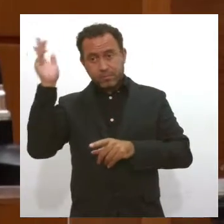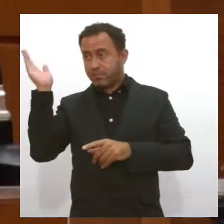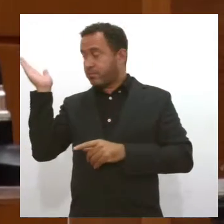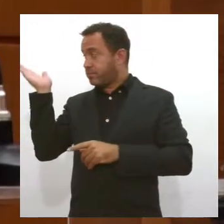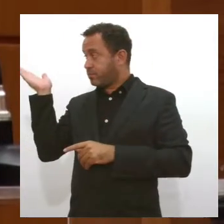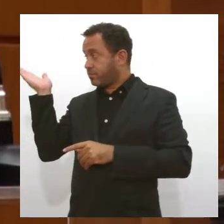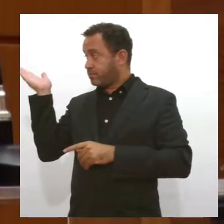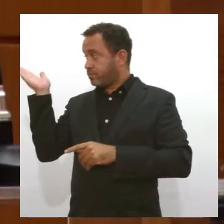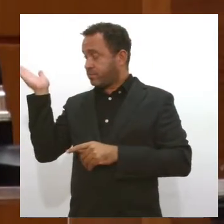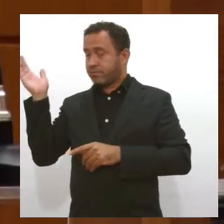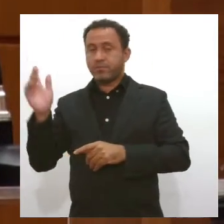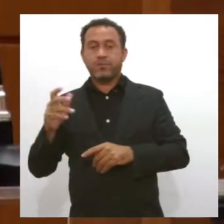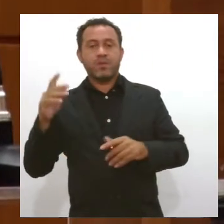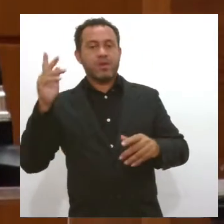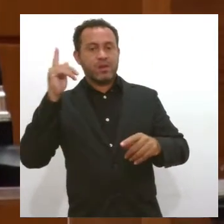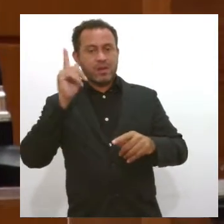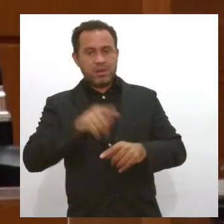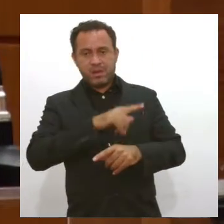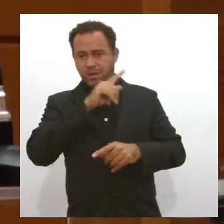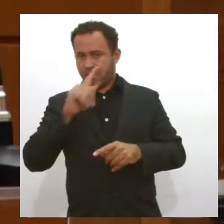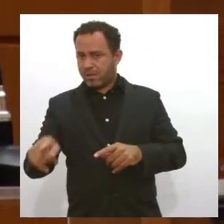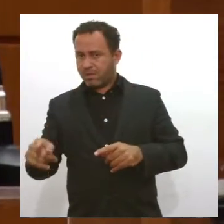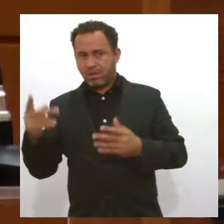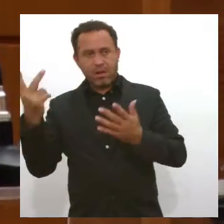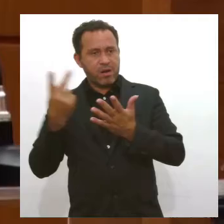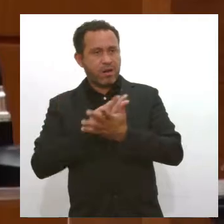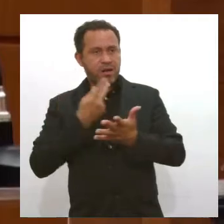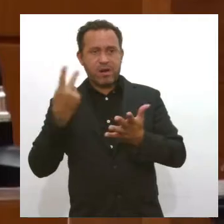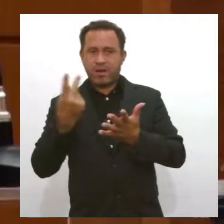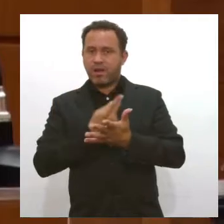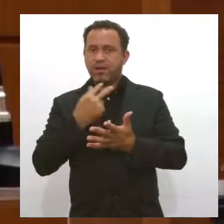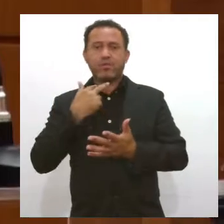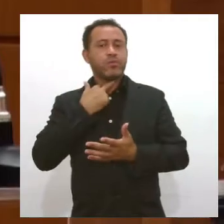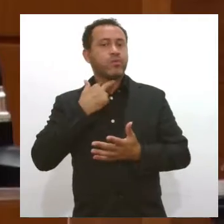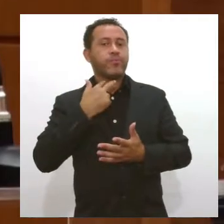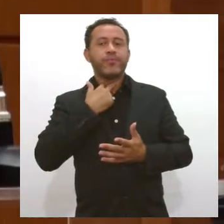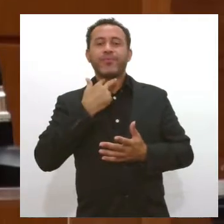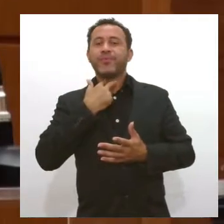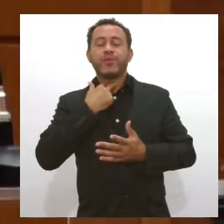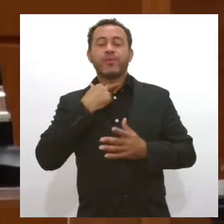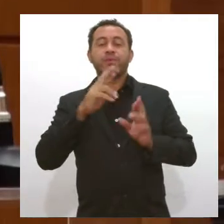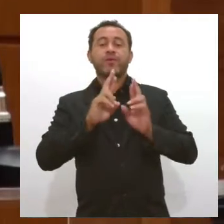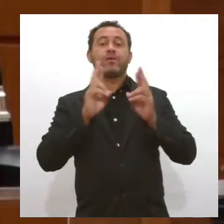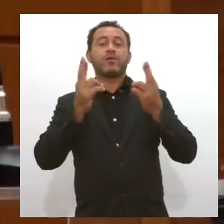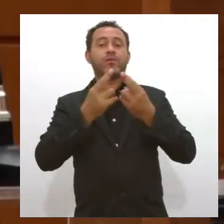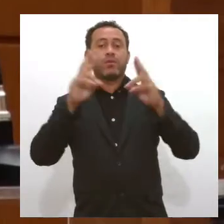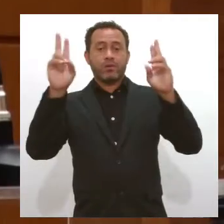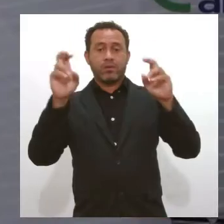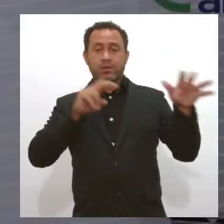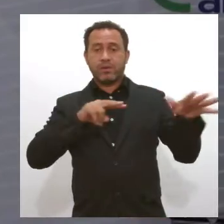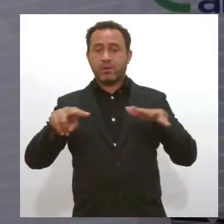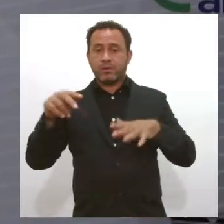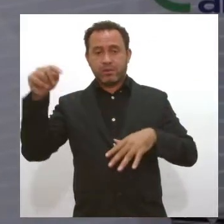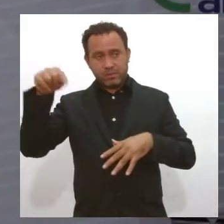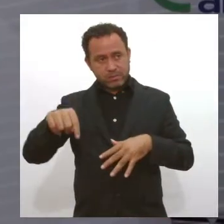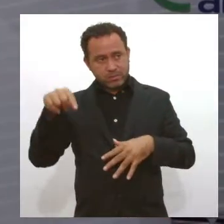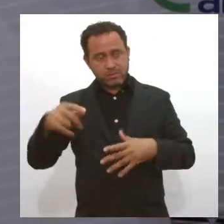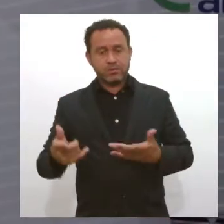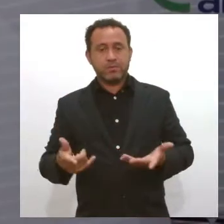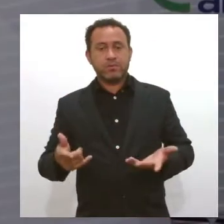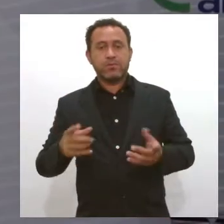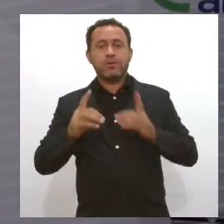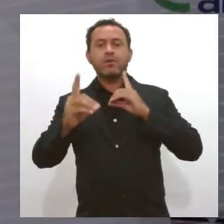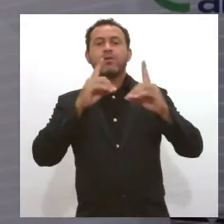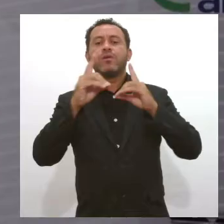Lima. Ela desaprovou a forma como foi feita e propôs a realização de uma audiência sobre o tema na Assembleia Legislativa. Cadê o